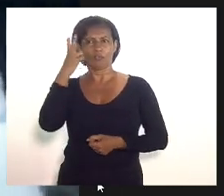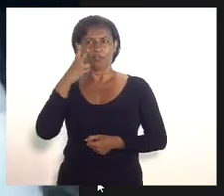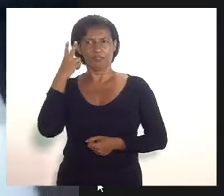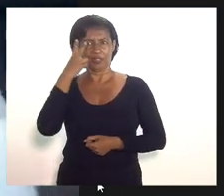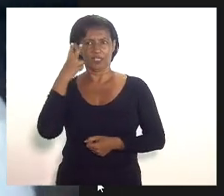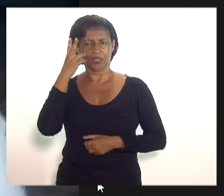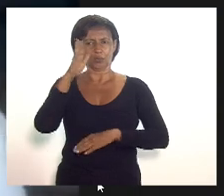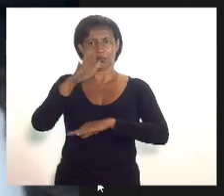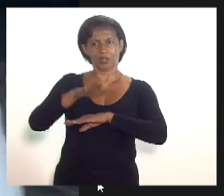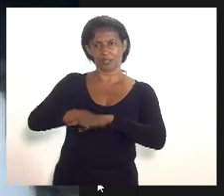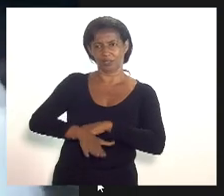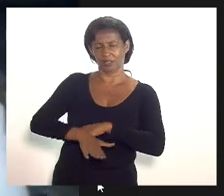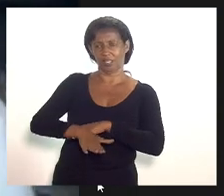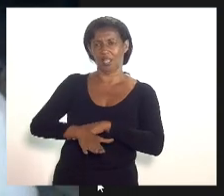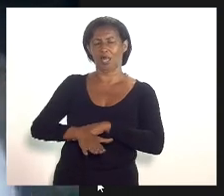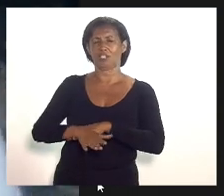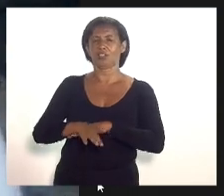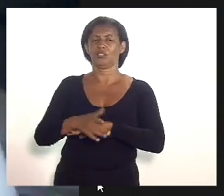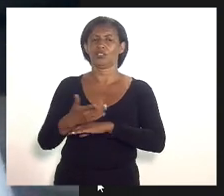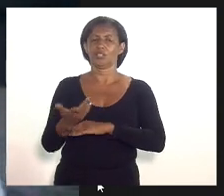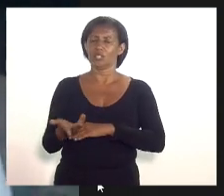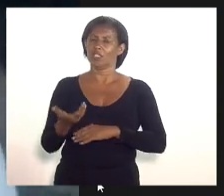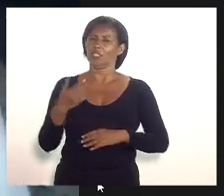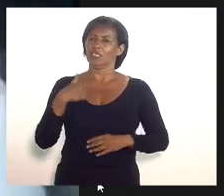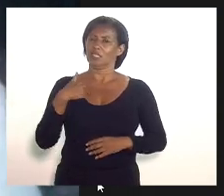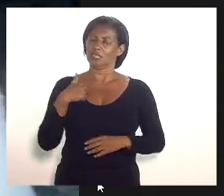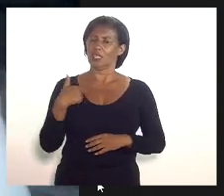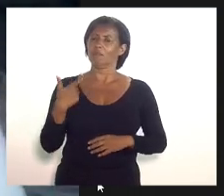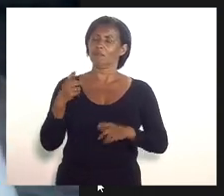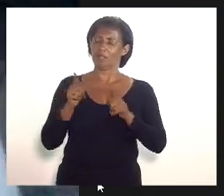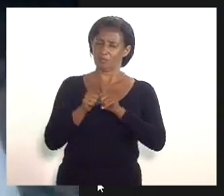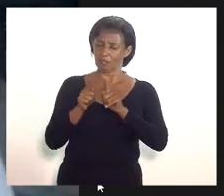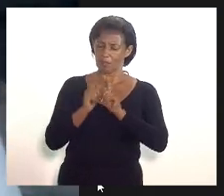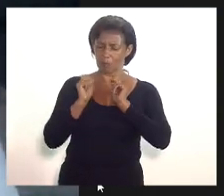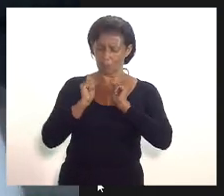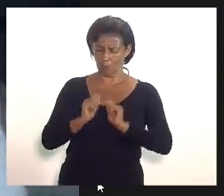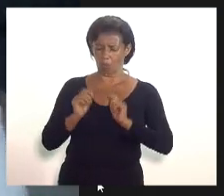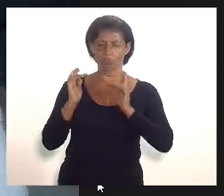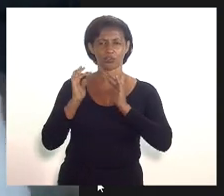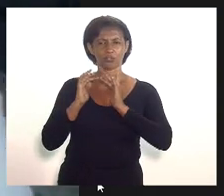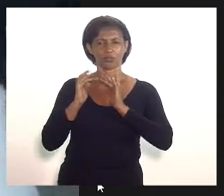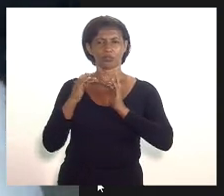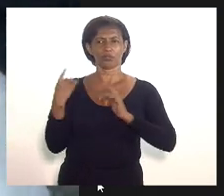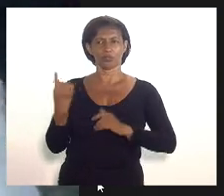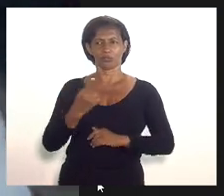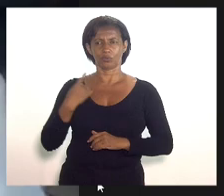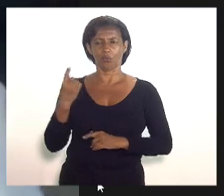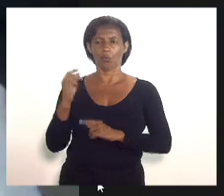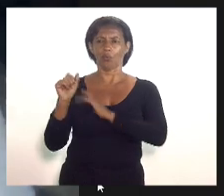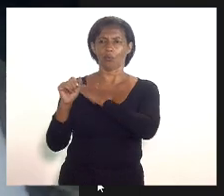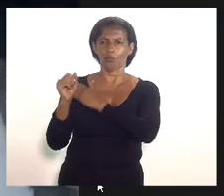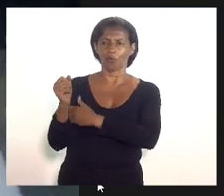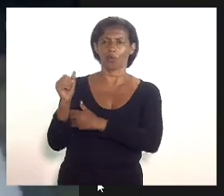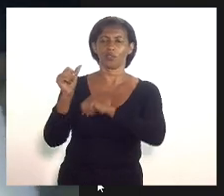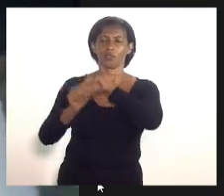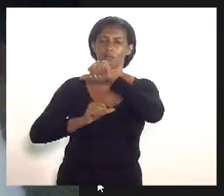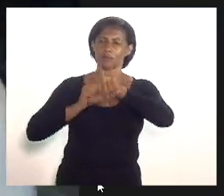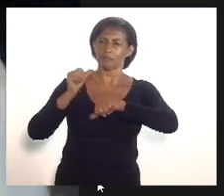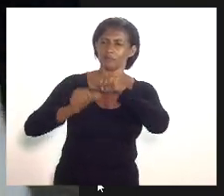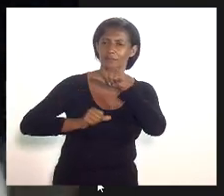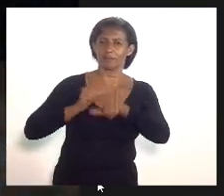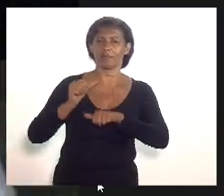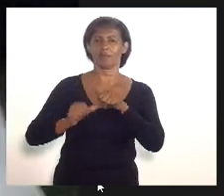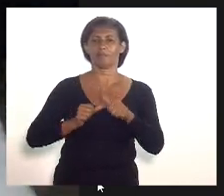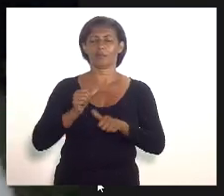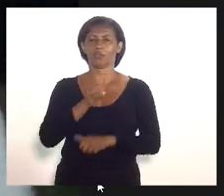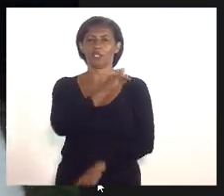quero dizer que contem conosco e utilizando um lema nosso e com força para mudar definitivamente